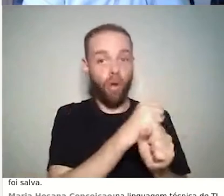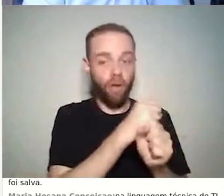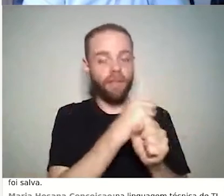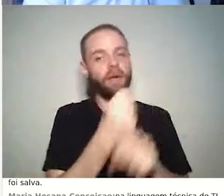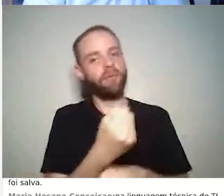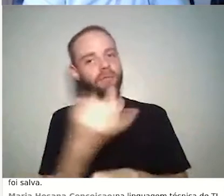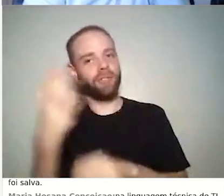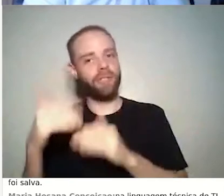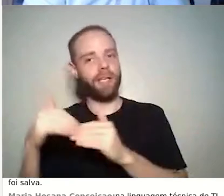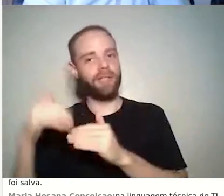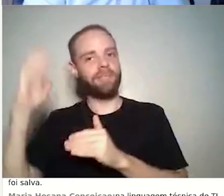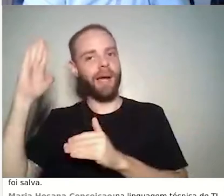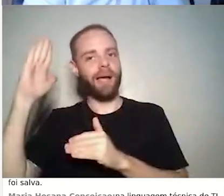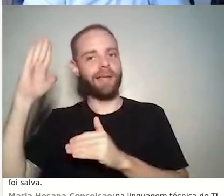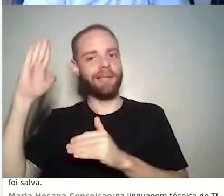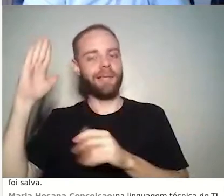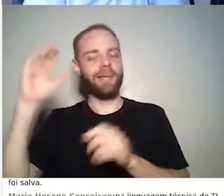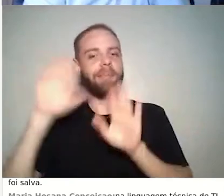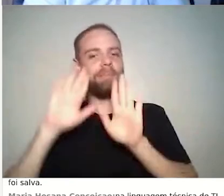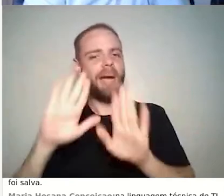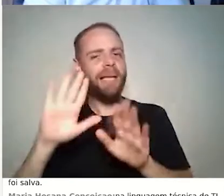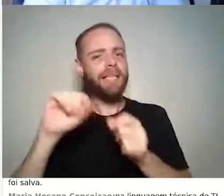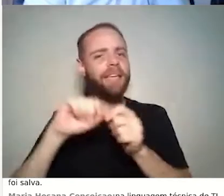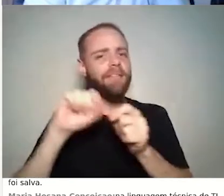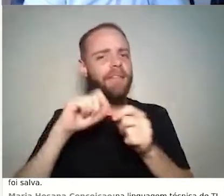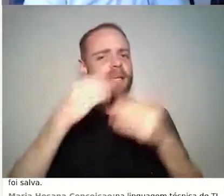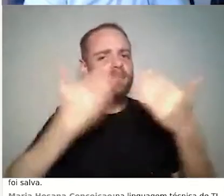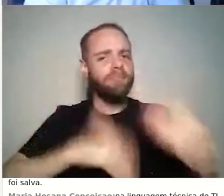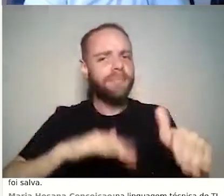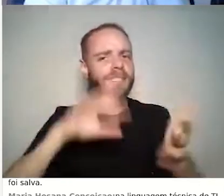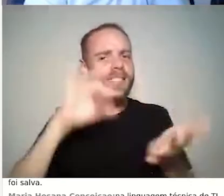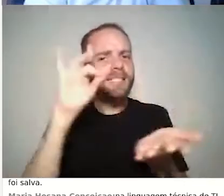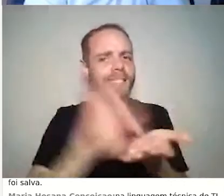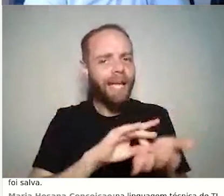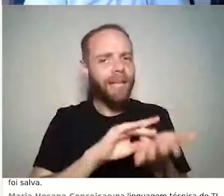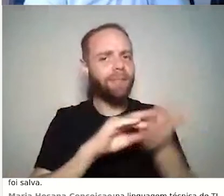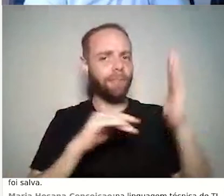Essa é a pergunta dela e depois tem uma outra pergunta aqui do Miguel.